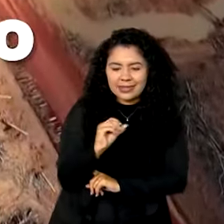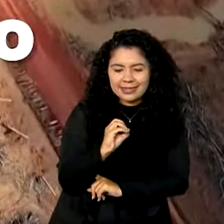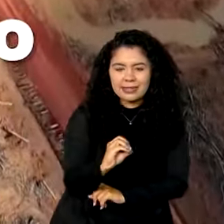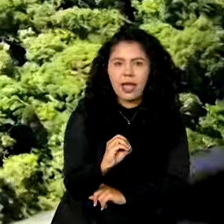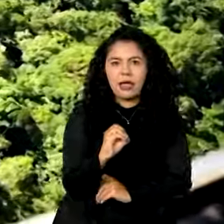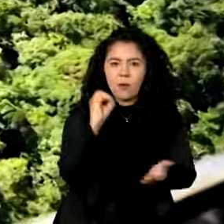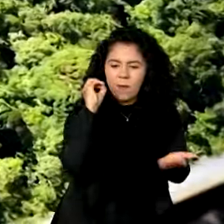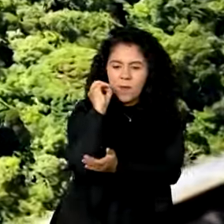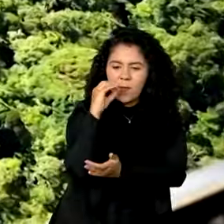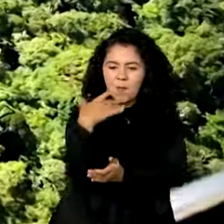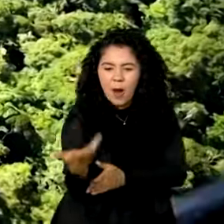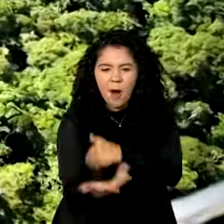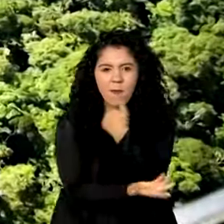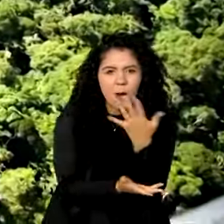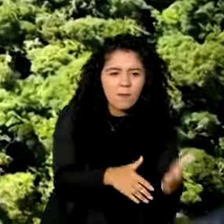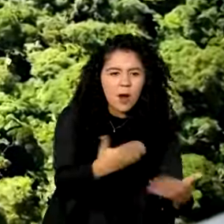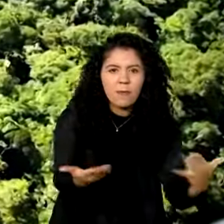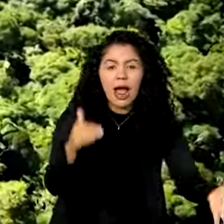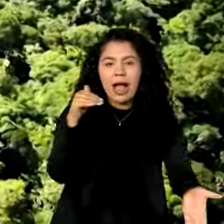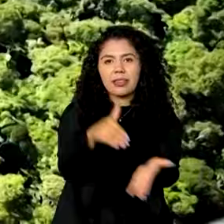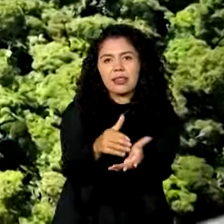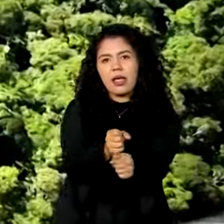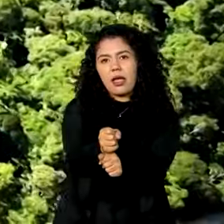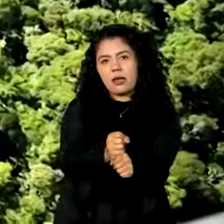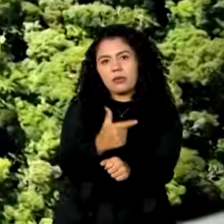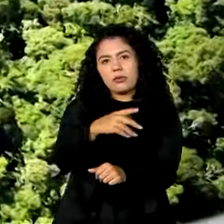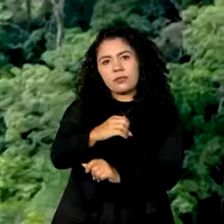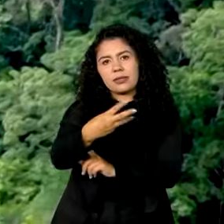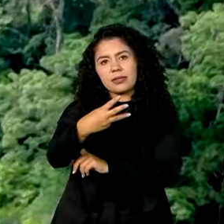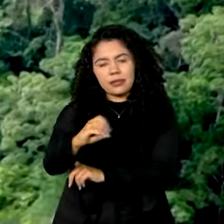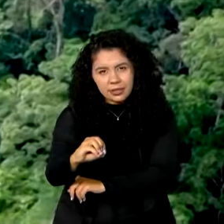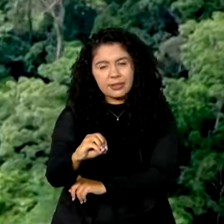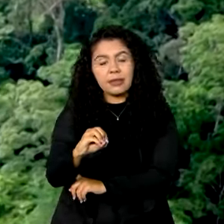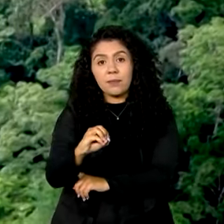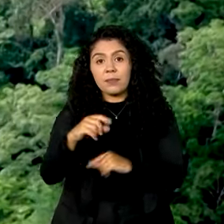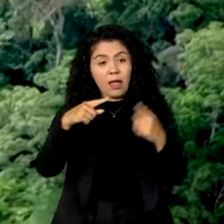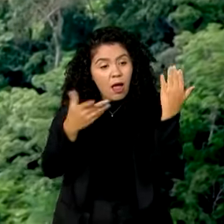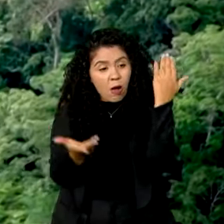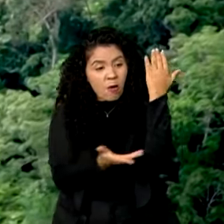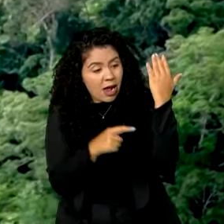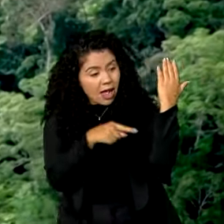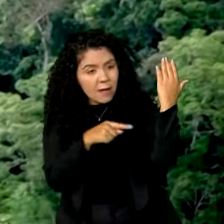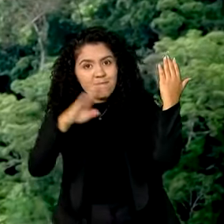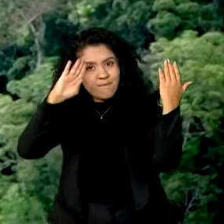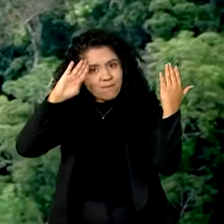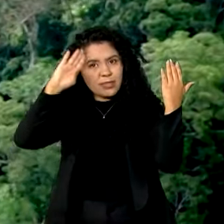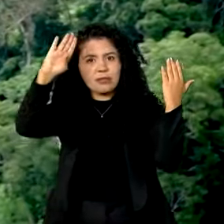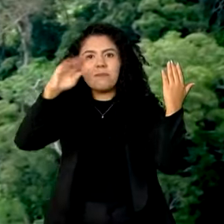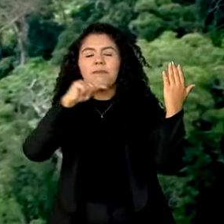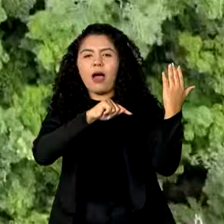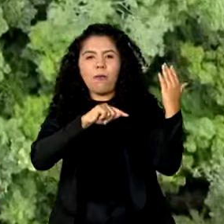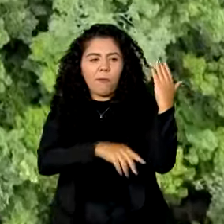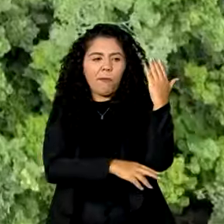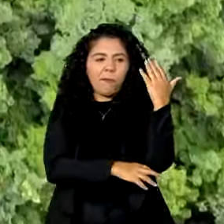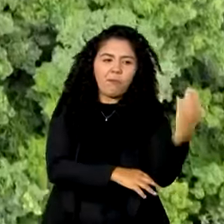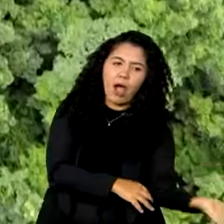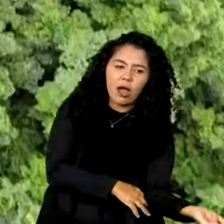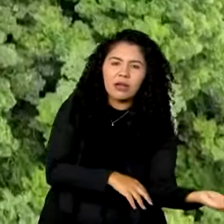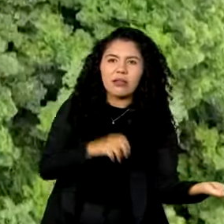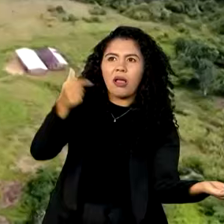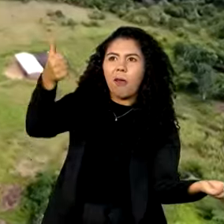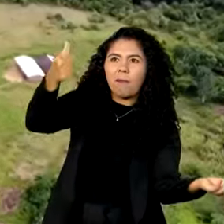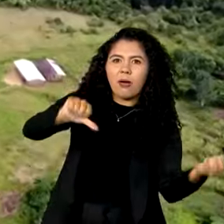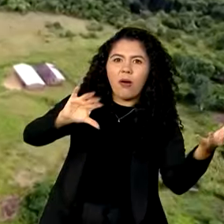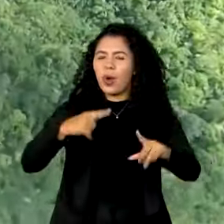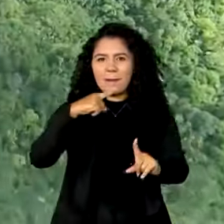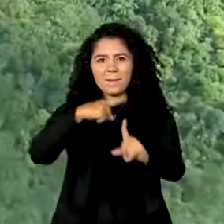2030. Isso porque a derrubada das florestas é a principal causadora dessas emissões. Dado do